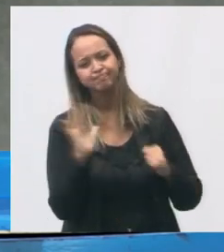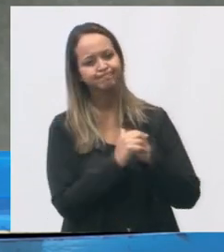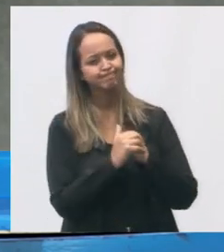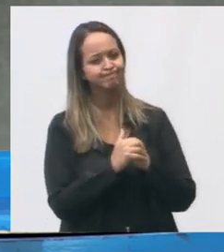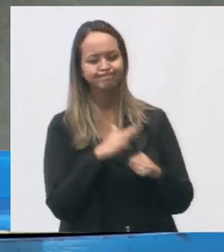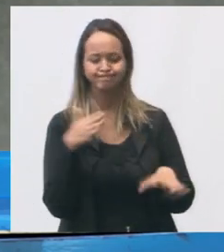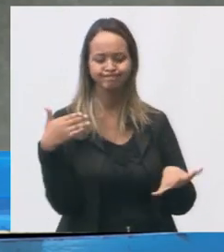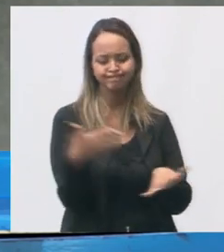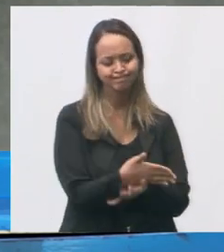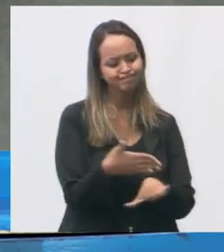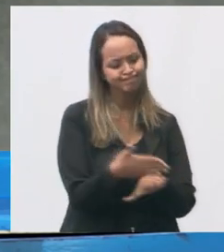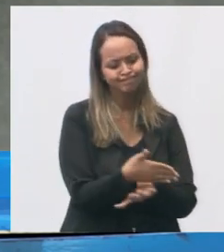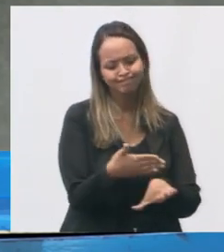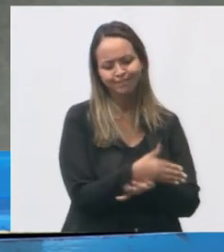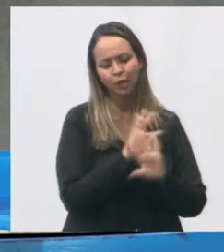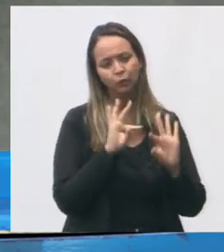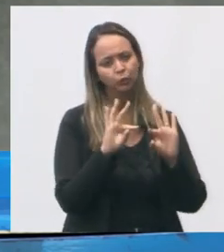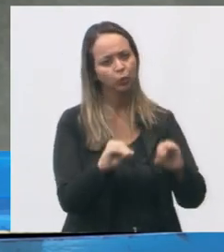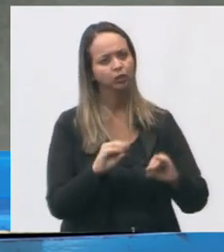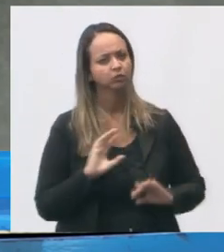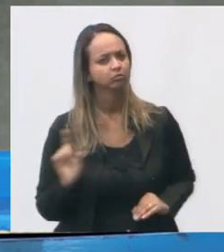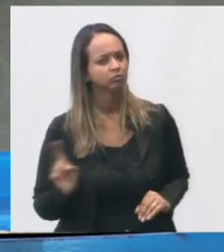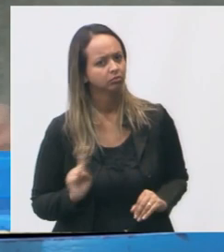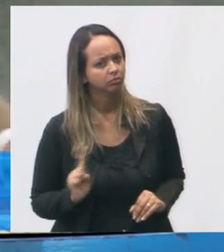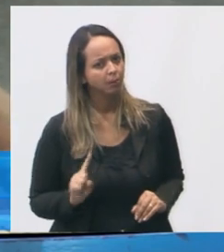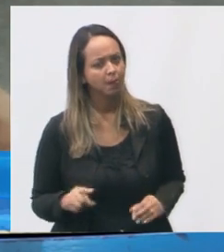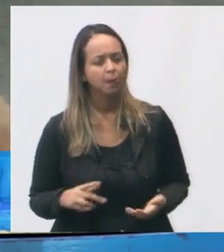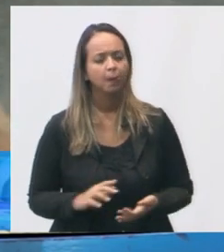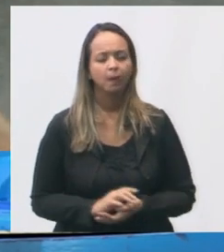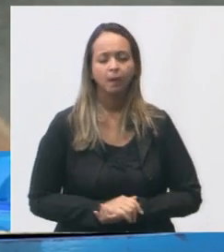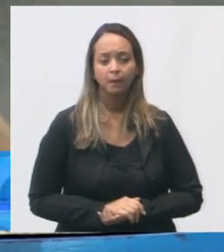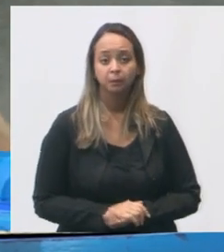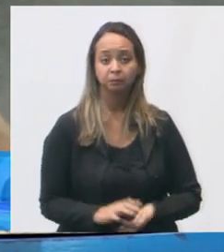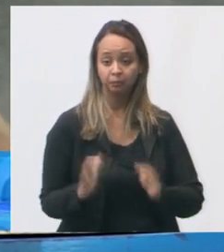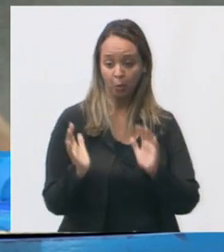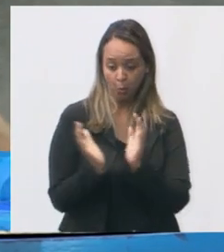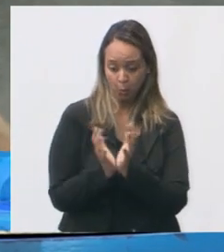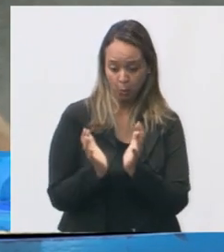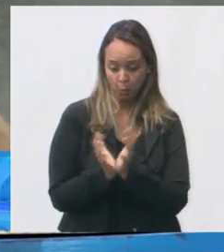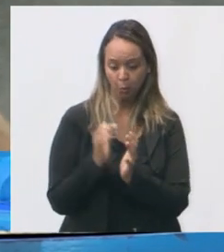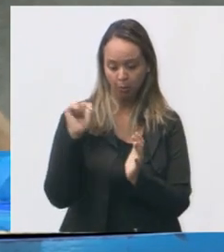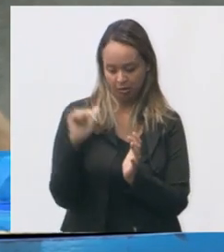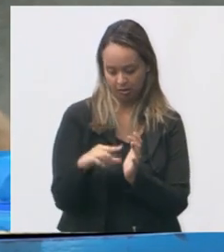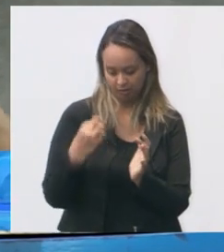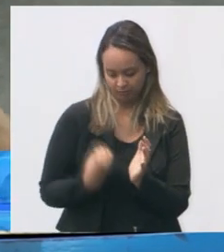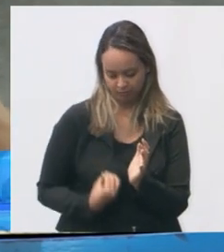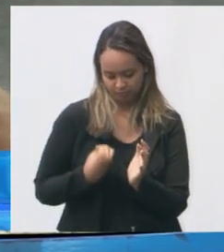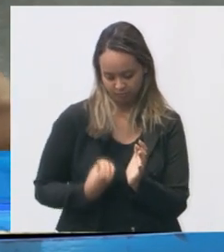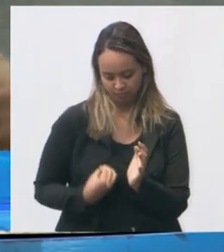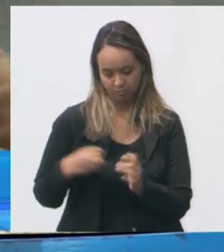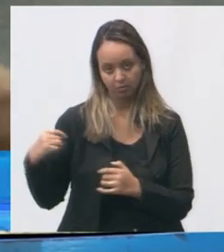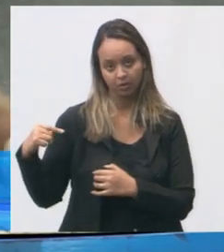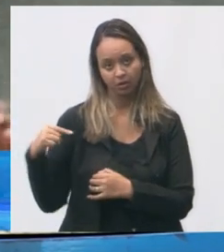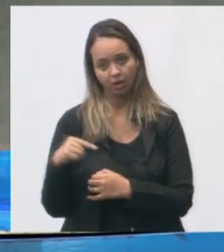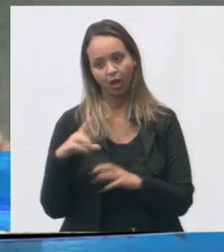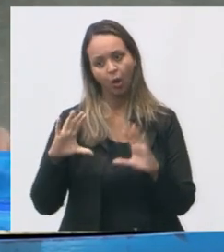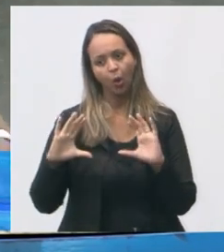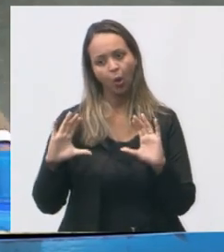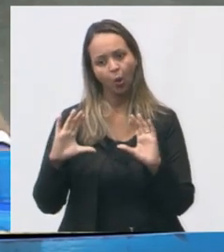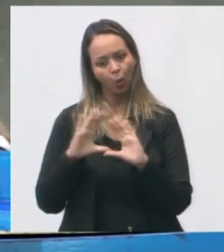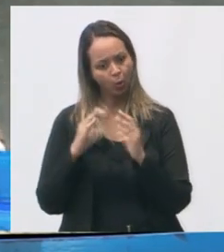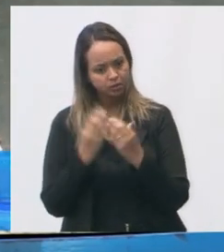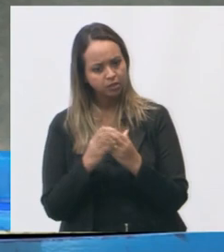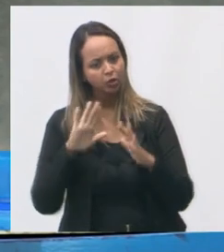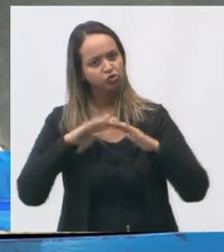a participação das pessoas. Então, o grupo que esteve no momento, lá o conselho de escola,